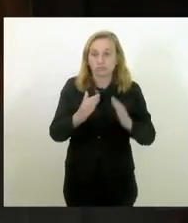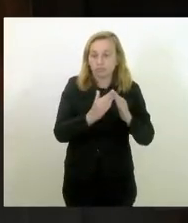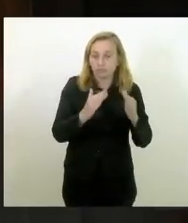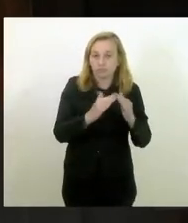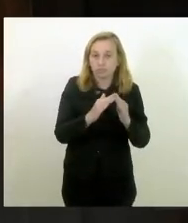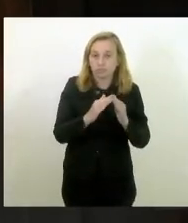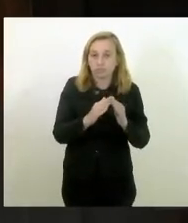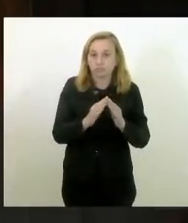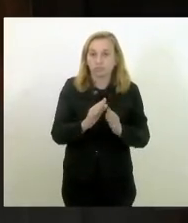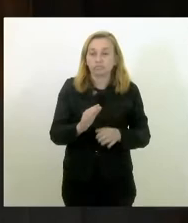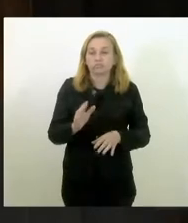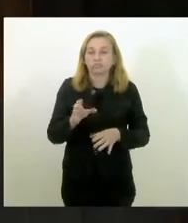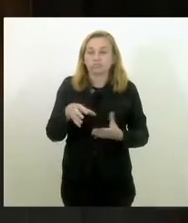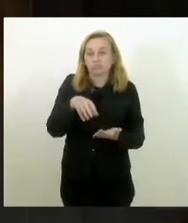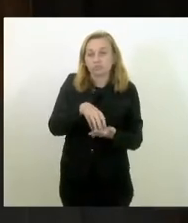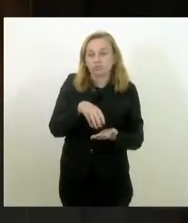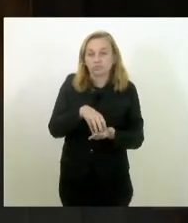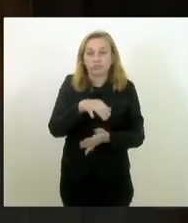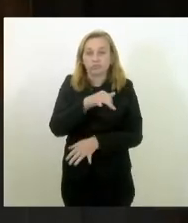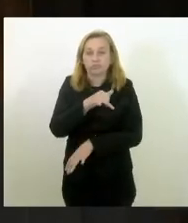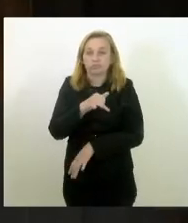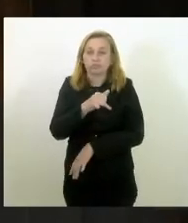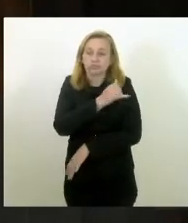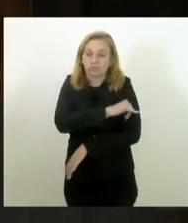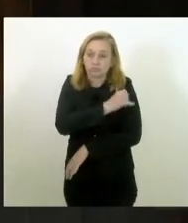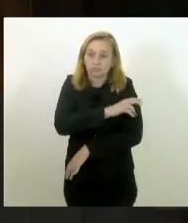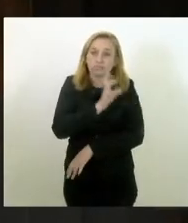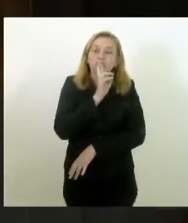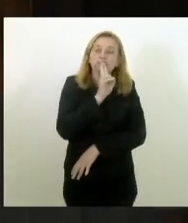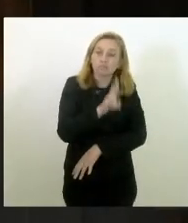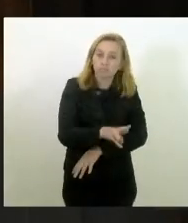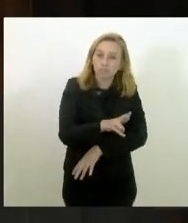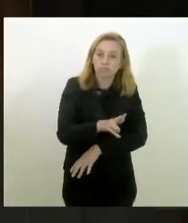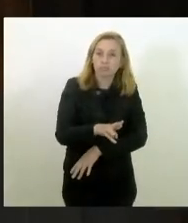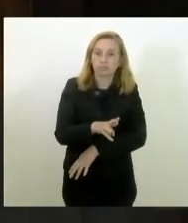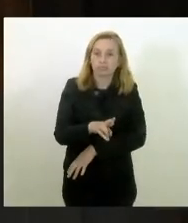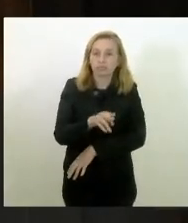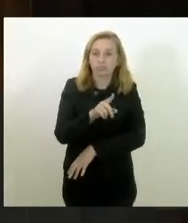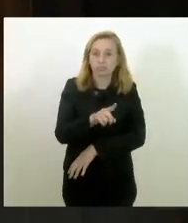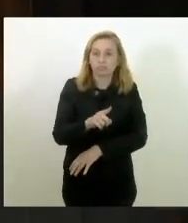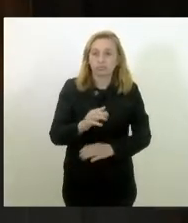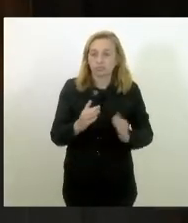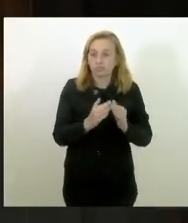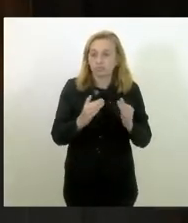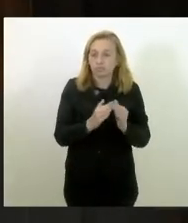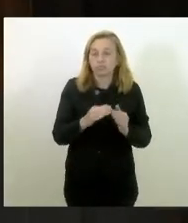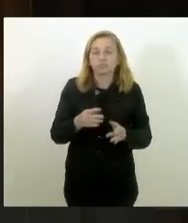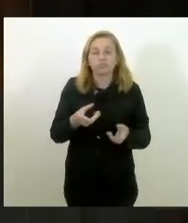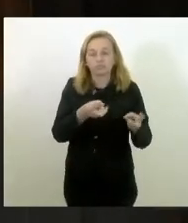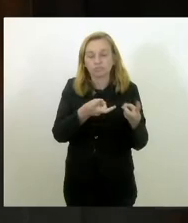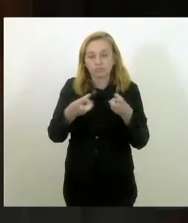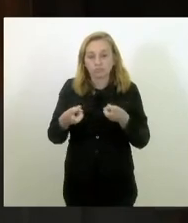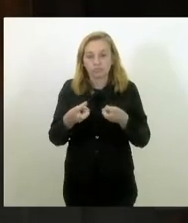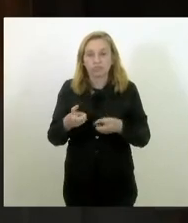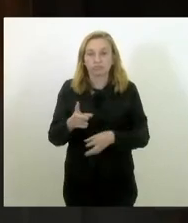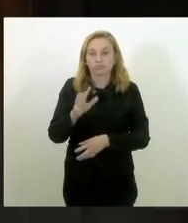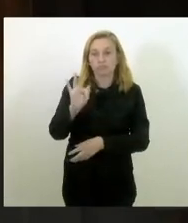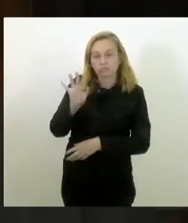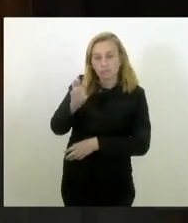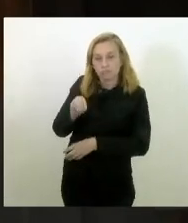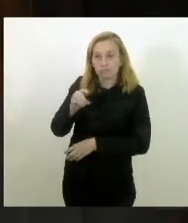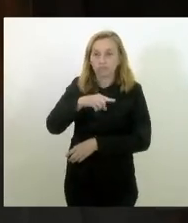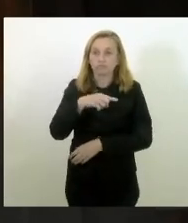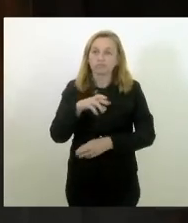região do centro do Rio para dar uma resposta a essa ocupação. E o que a gente percebe, Flávio, nessas